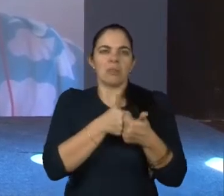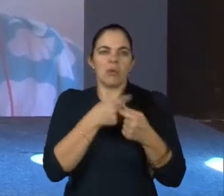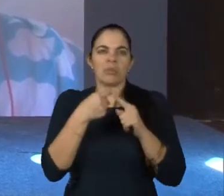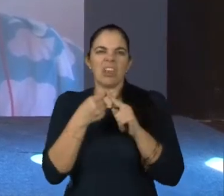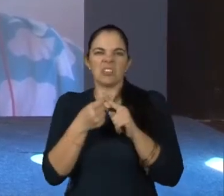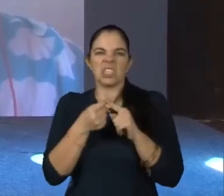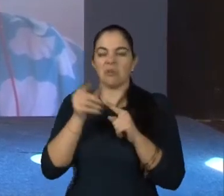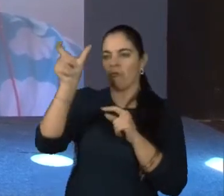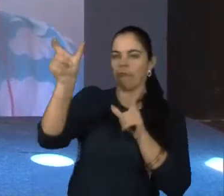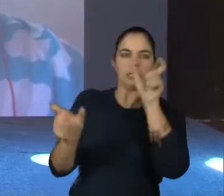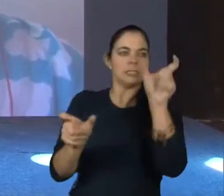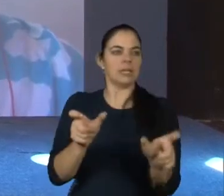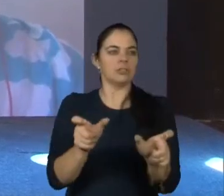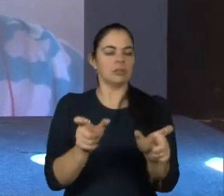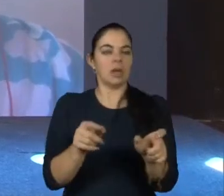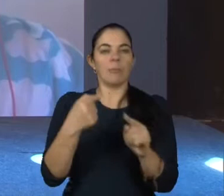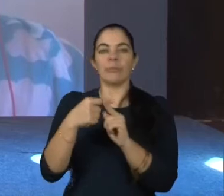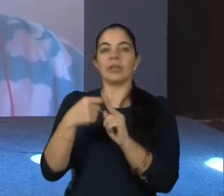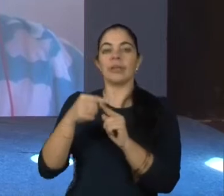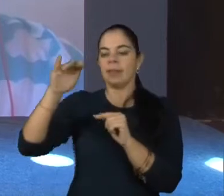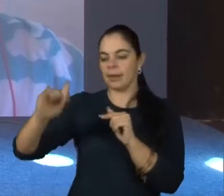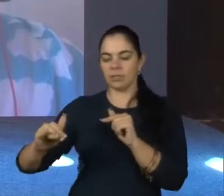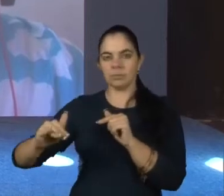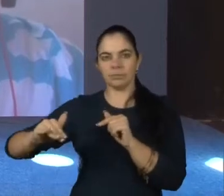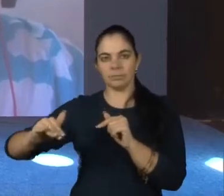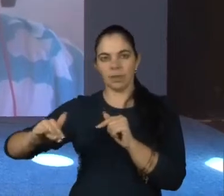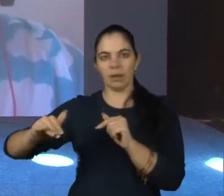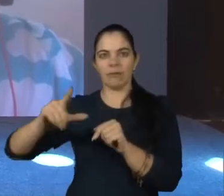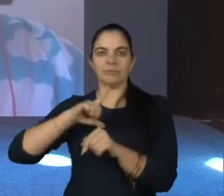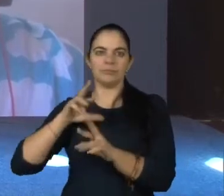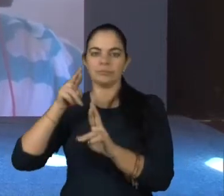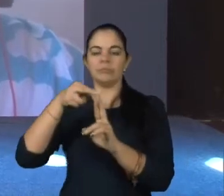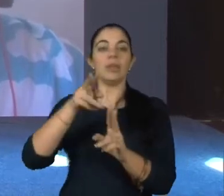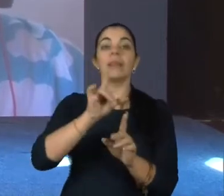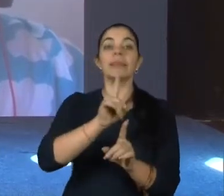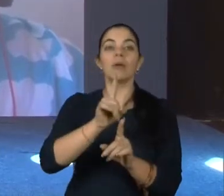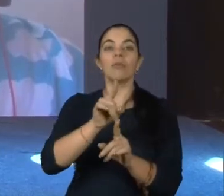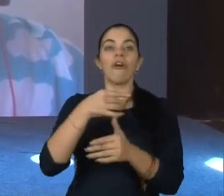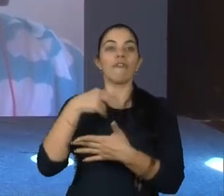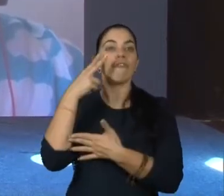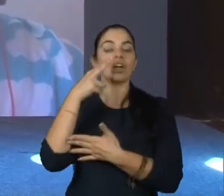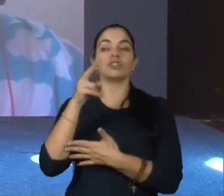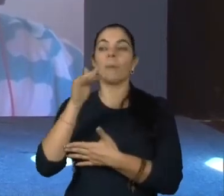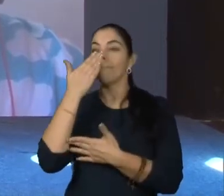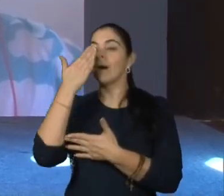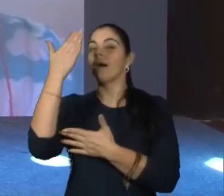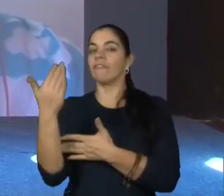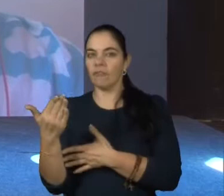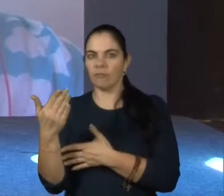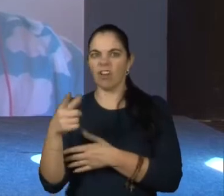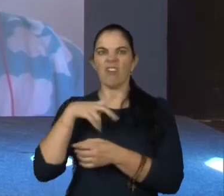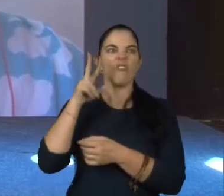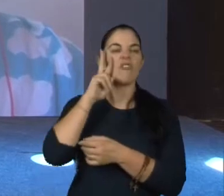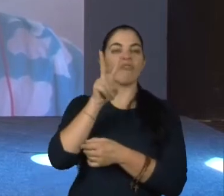visual. Porque, vamos dizer assim, porque temos nanismo, você me representa... Eu vejo outras coisas. Na verdade, eu não vejo isso, eu